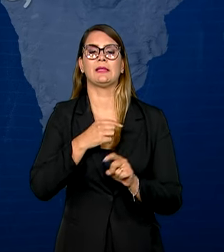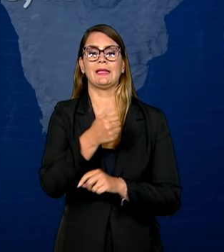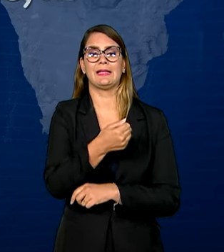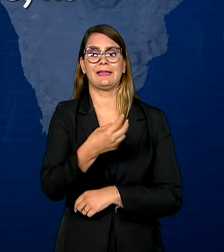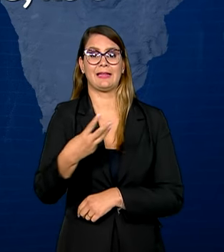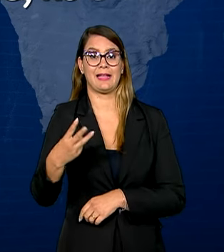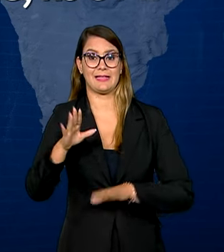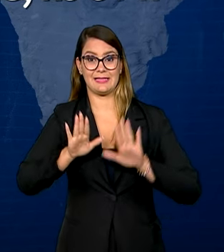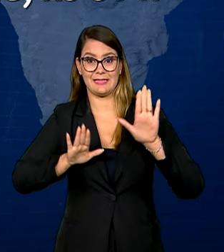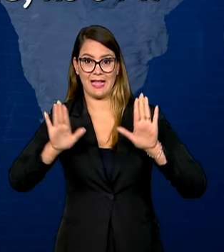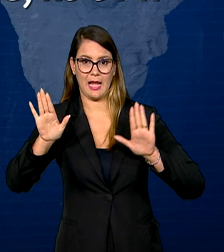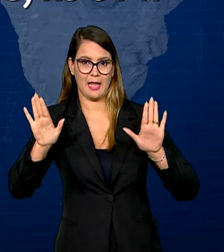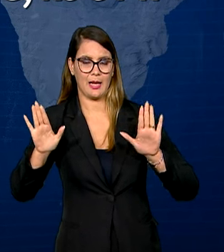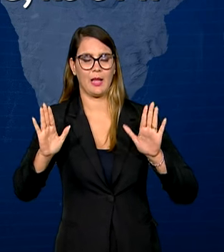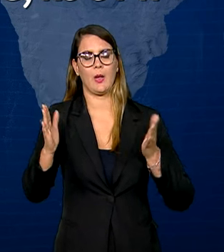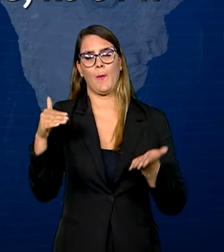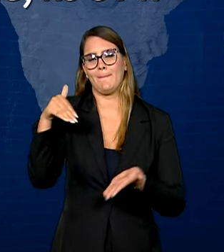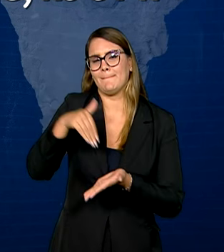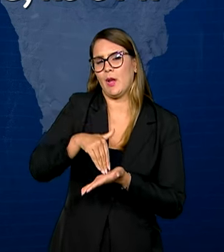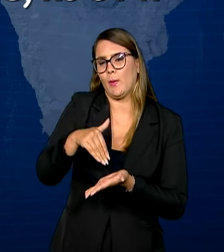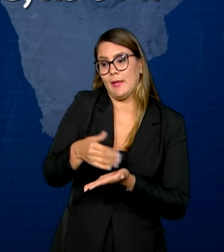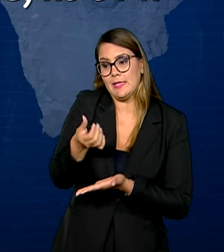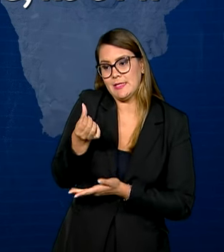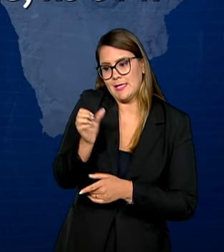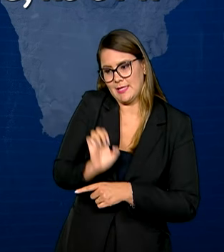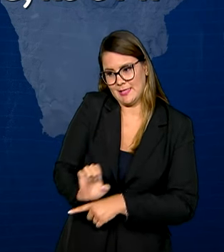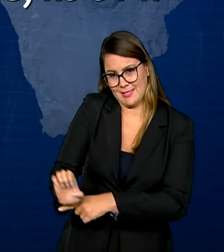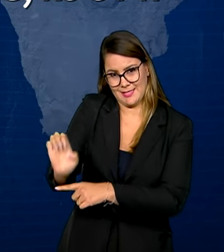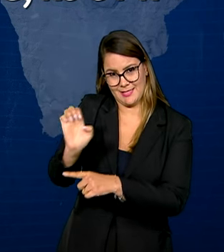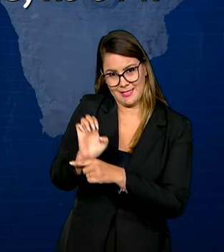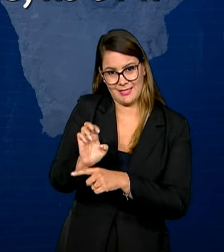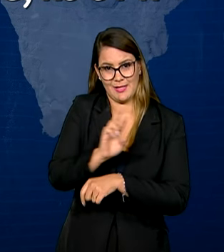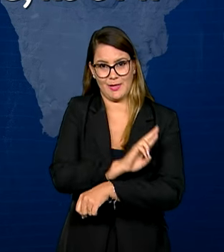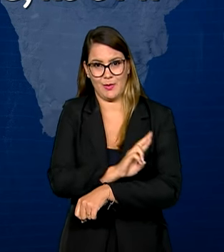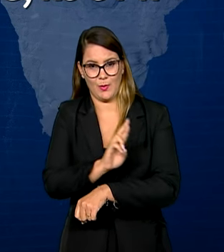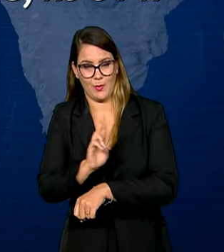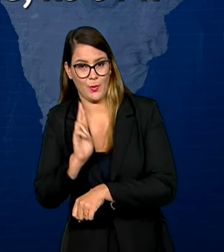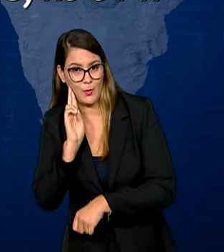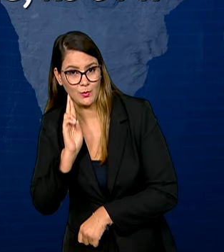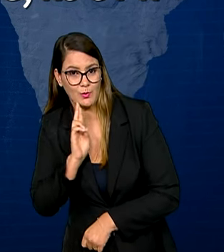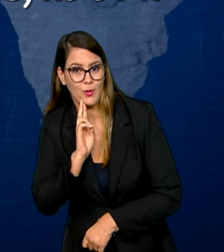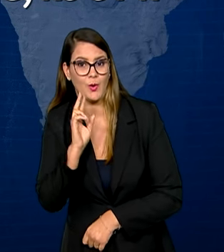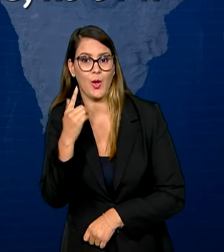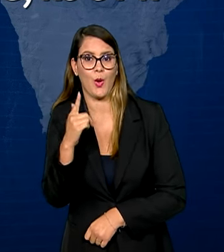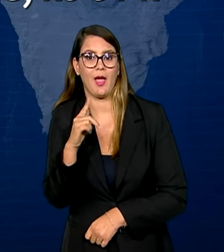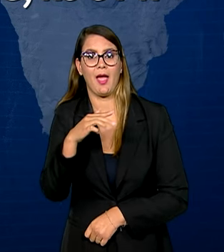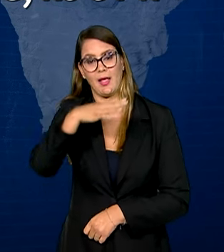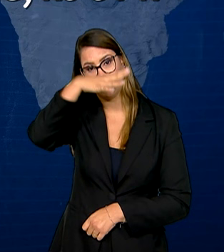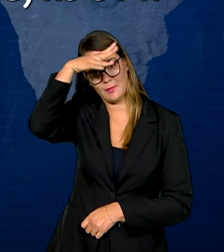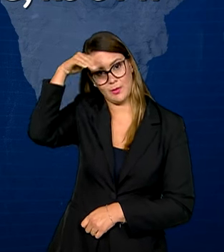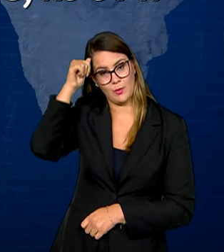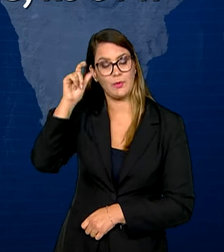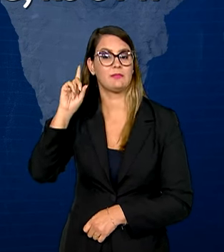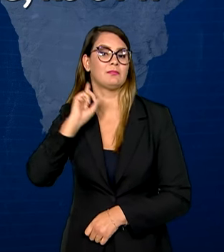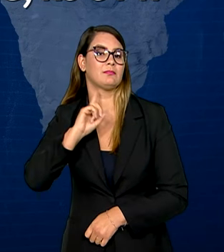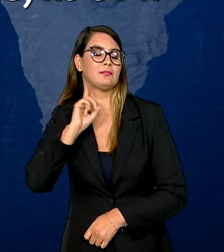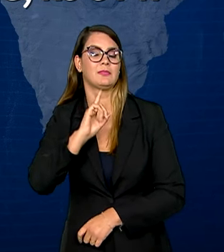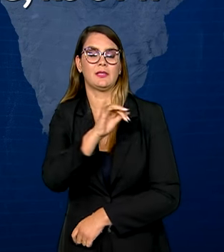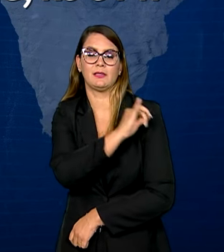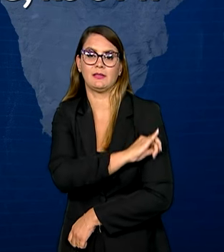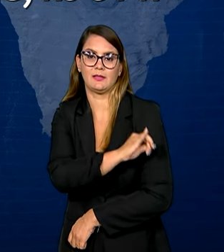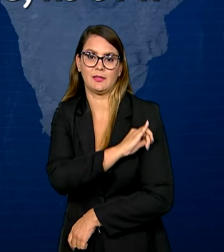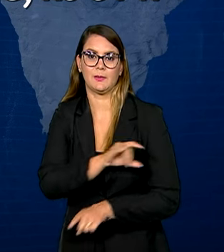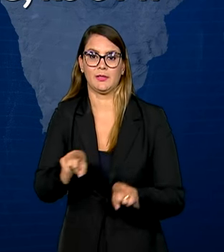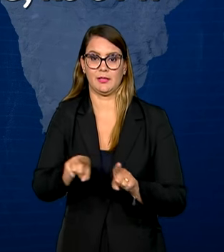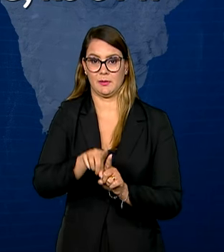leilões em pelo menos seis estados. Rondônia, Mato Grosso, Goiás, Minas Gerais, Rio de Janeiro